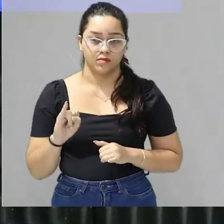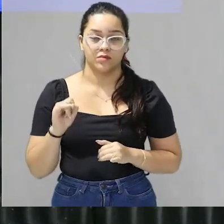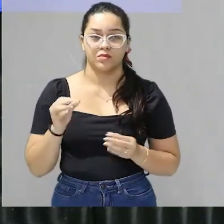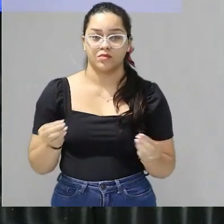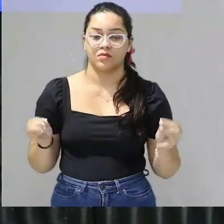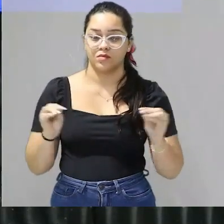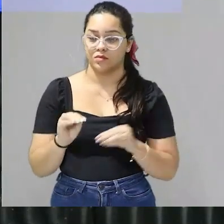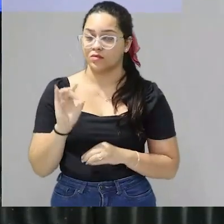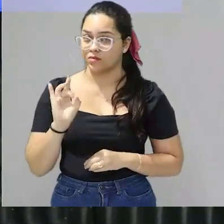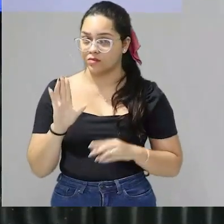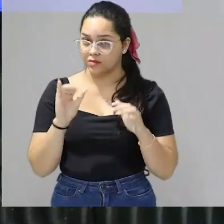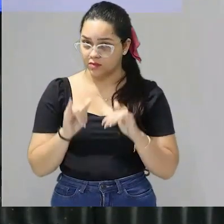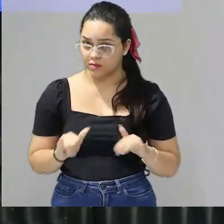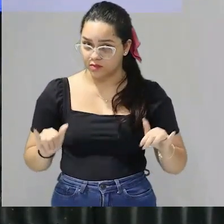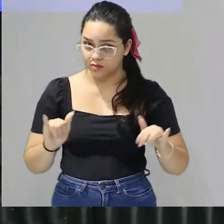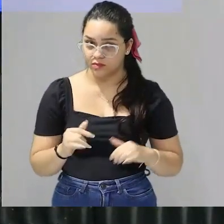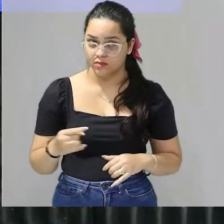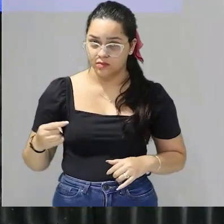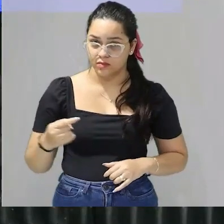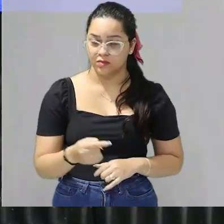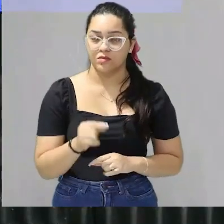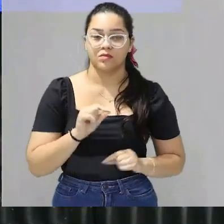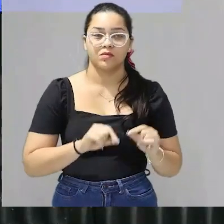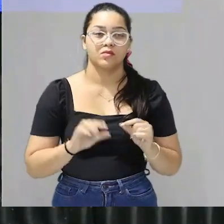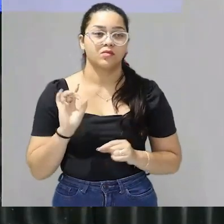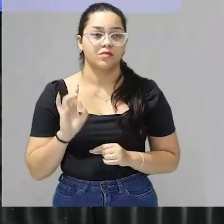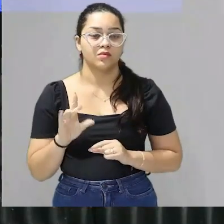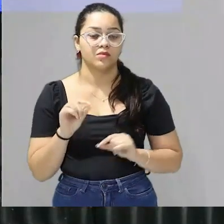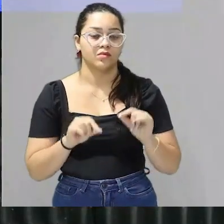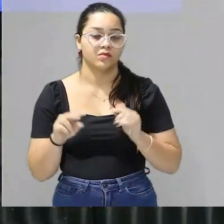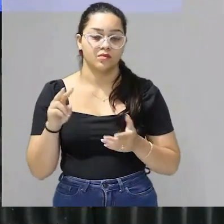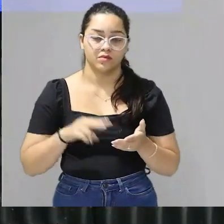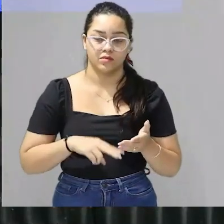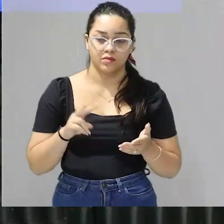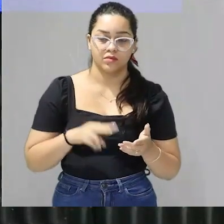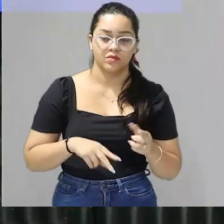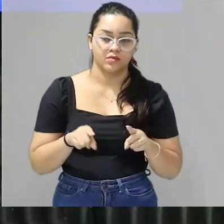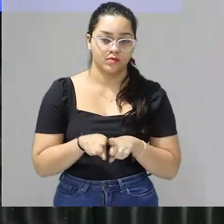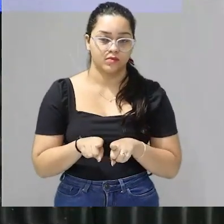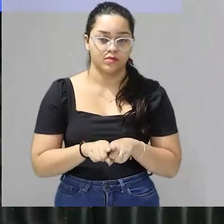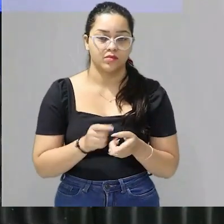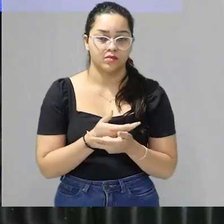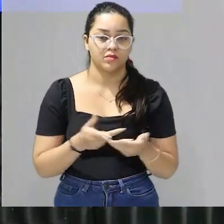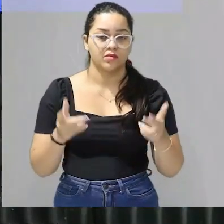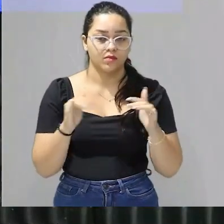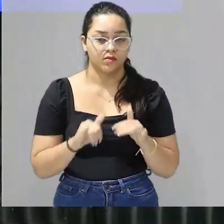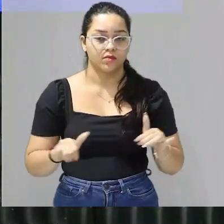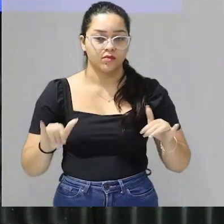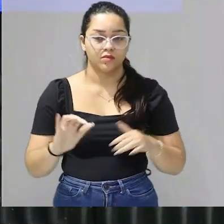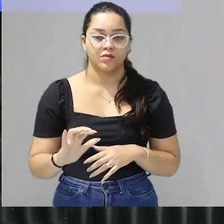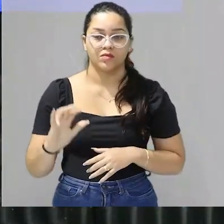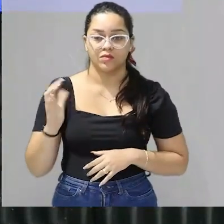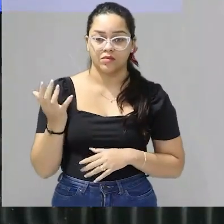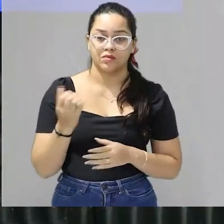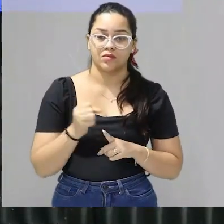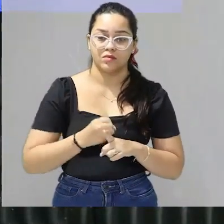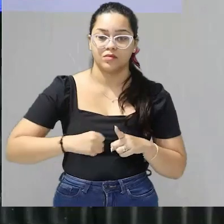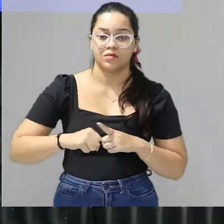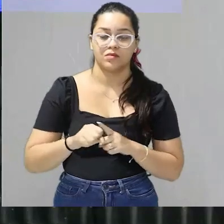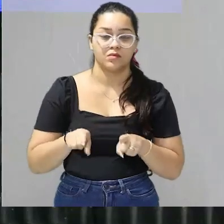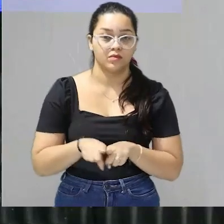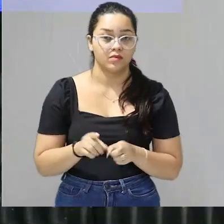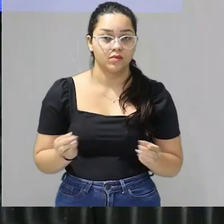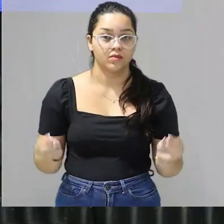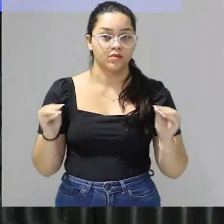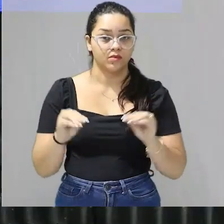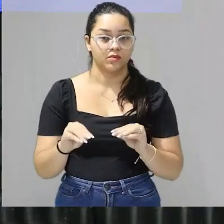a gente apenas colocar informações na redação turma baixava a gente ler e assimilando as informações que acontecem na sociedade e colocar na